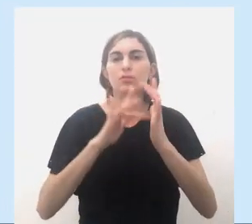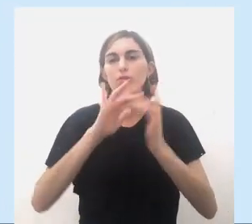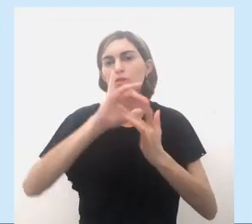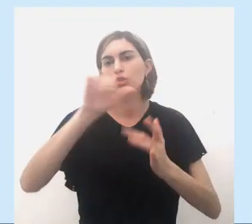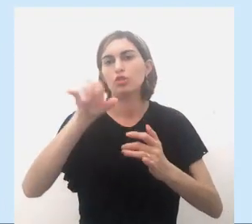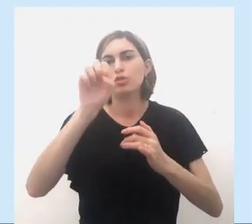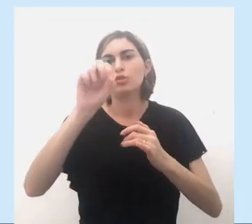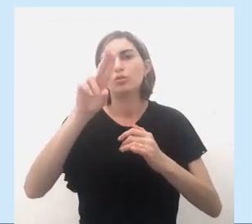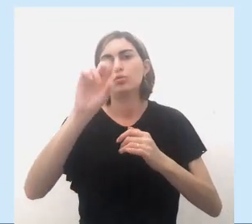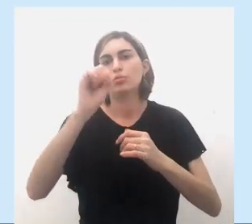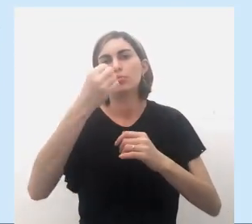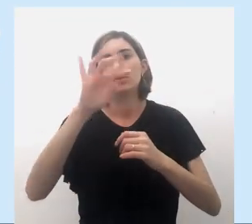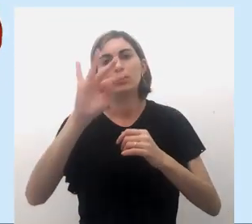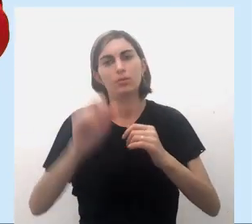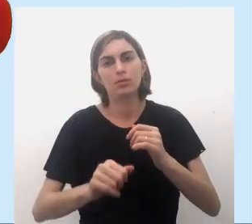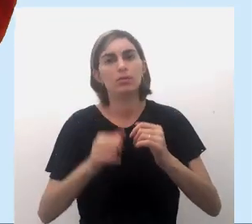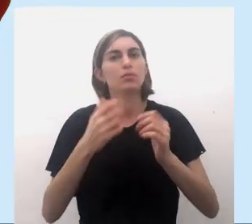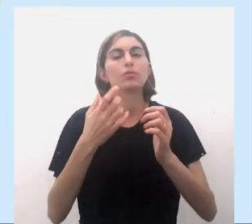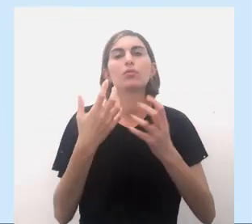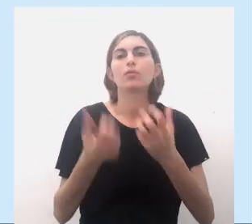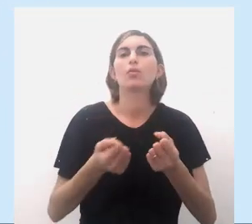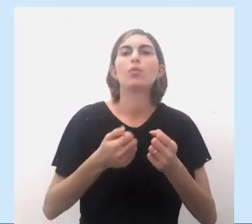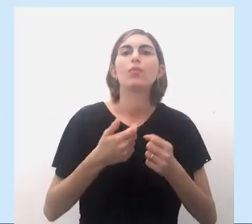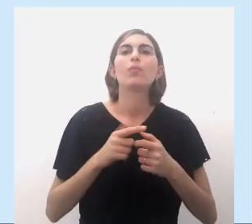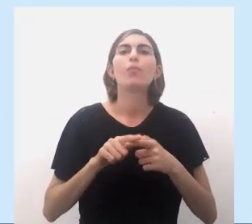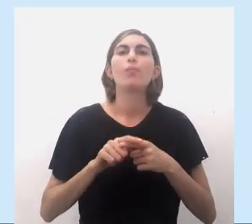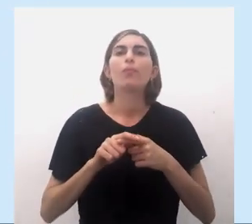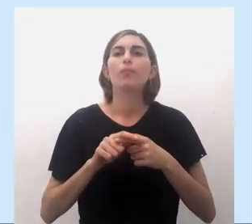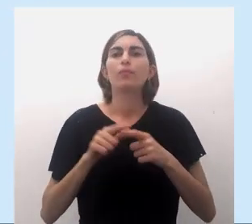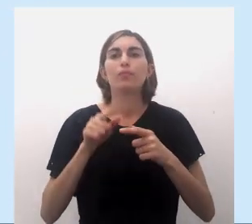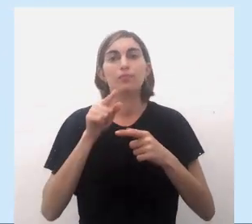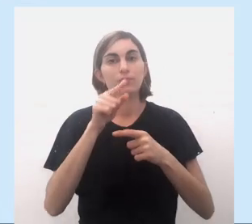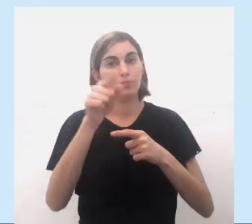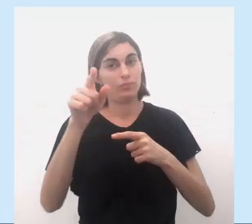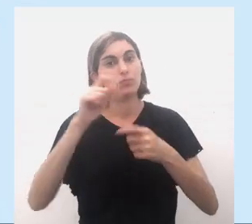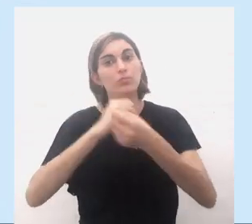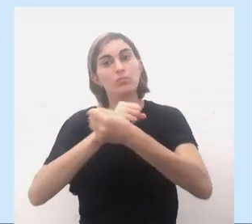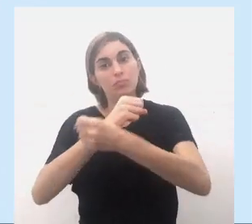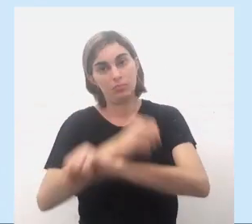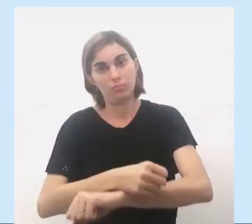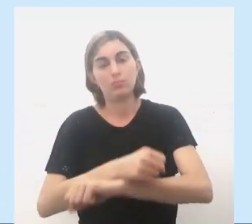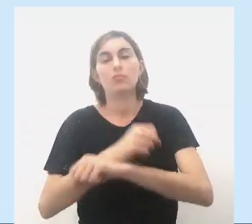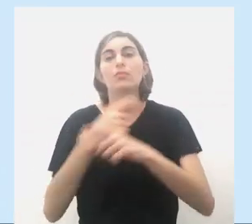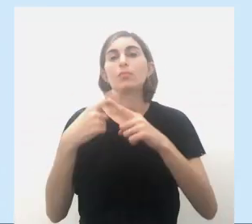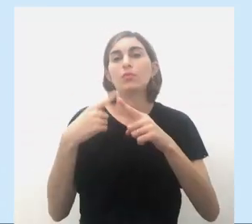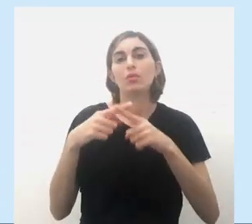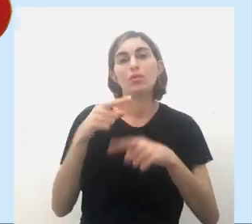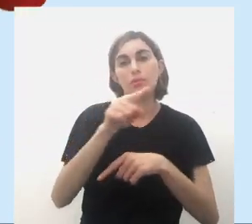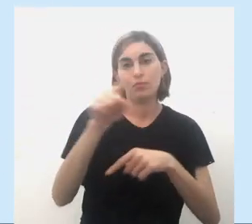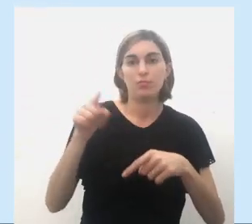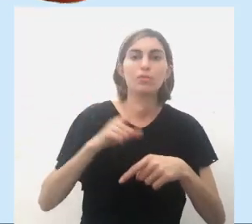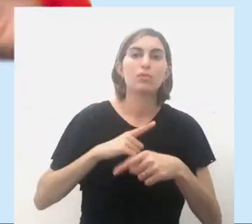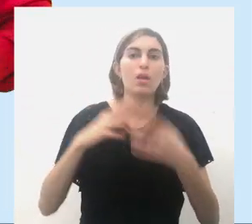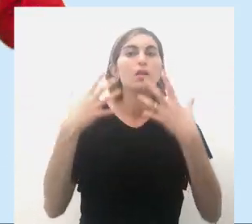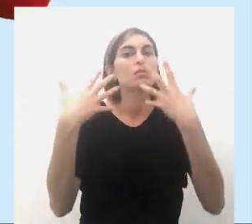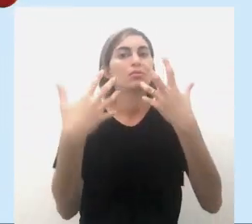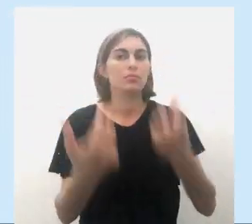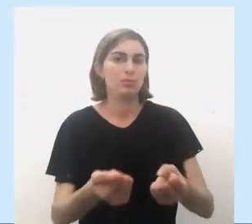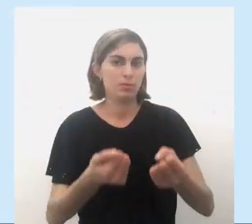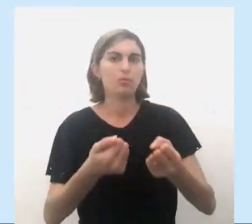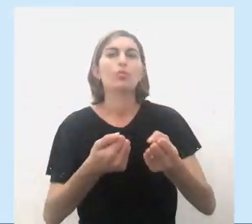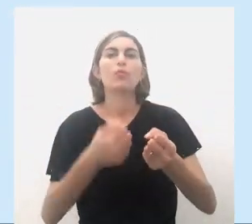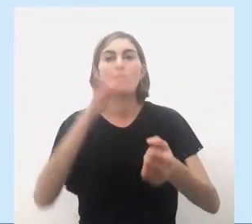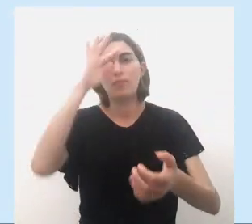pelos jesuítas. Então, você não ia ser morto, escravizado, porque você tinha